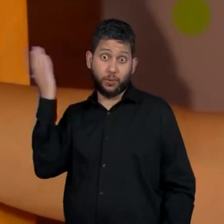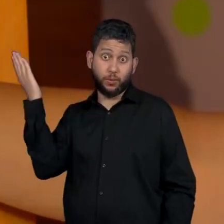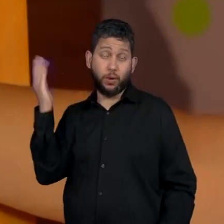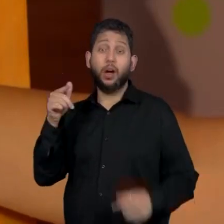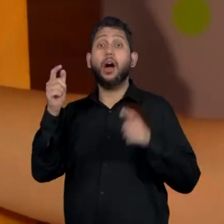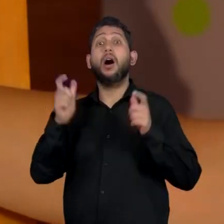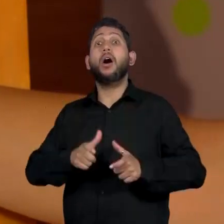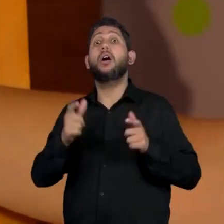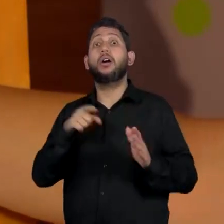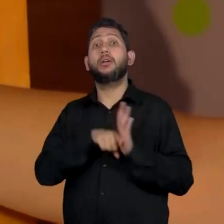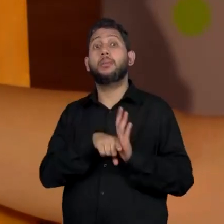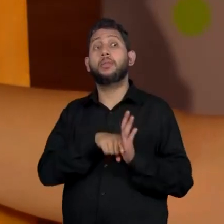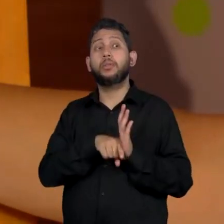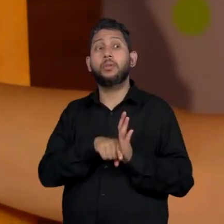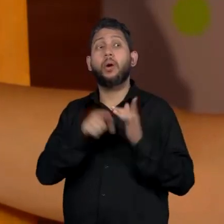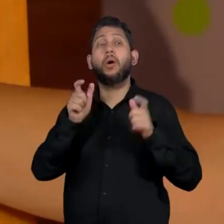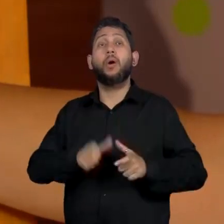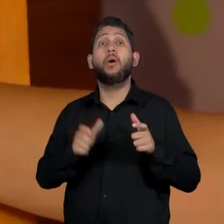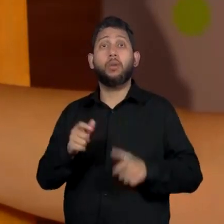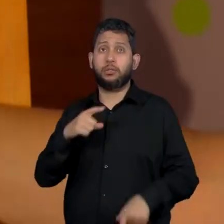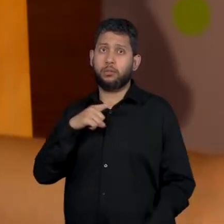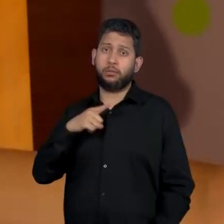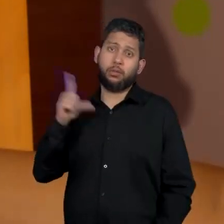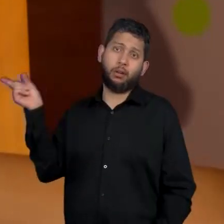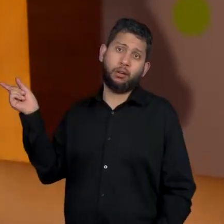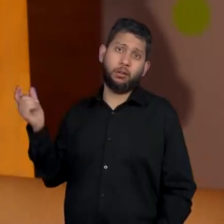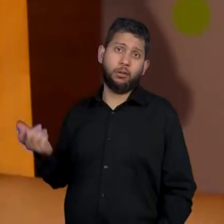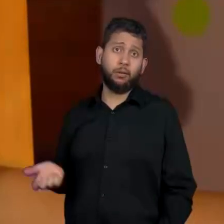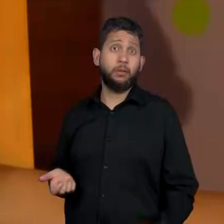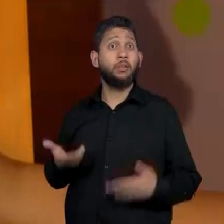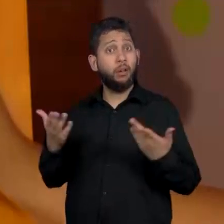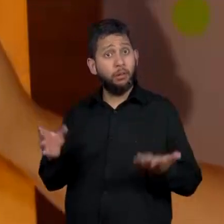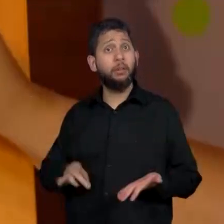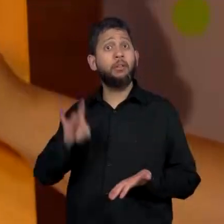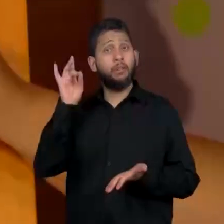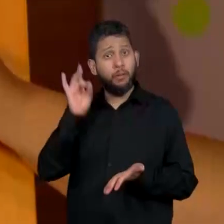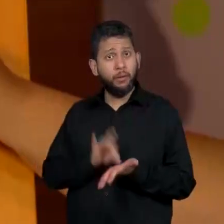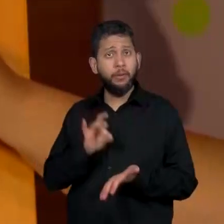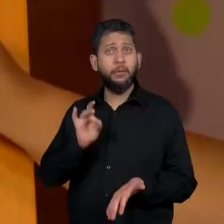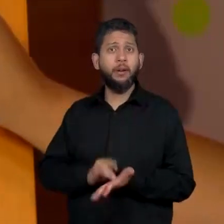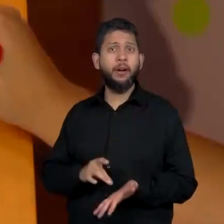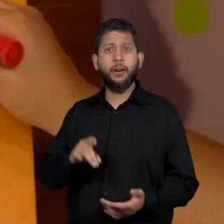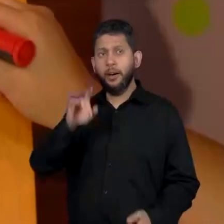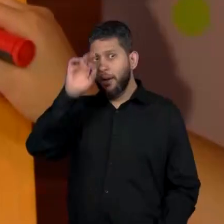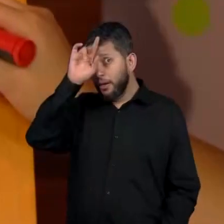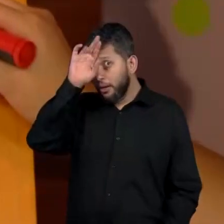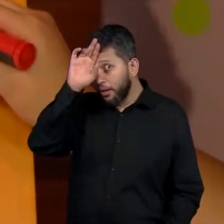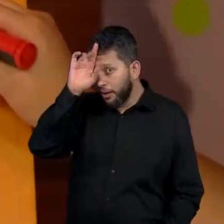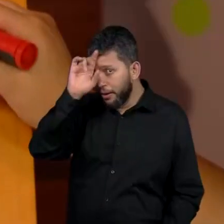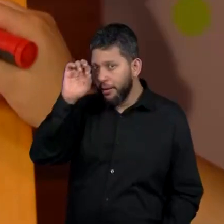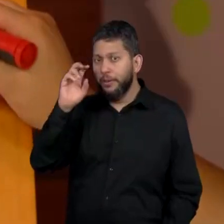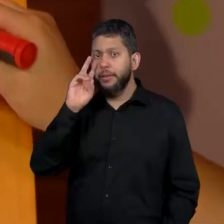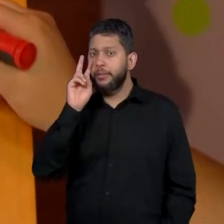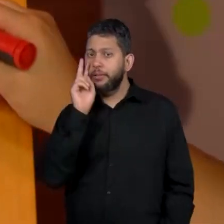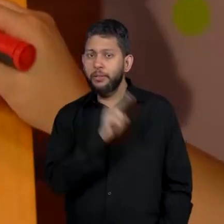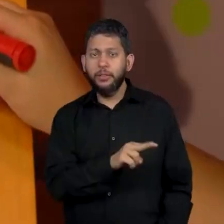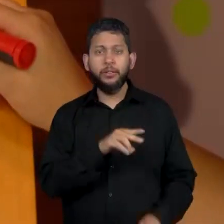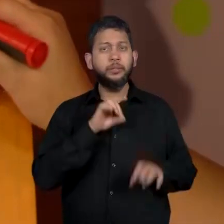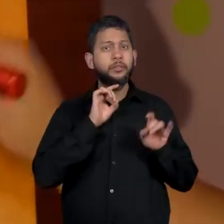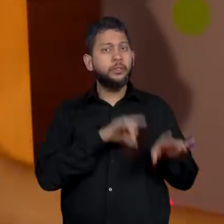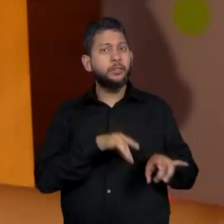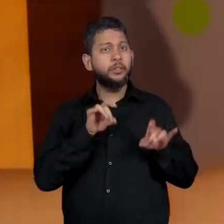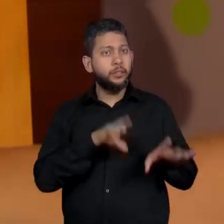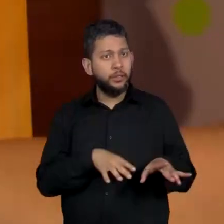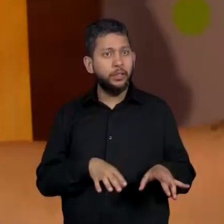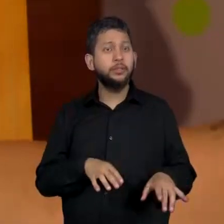foi tirado, de onde foi concluída essa pesquisa. E realmente, os besouros, lá na Austrália,